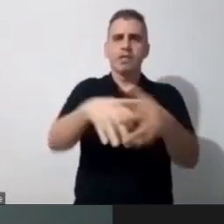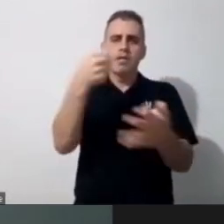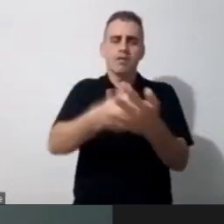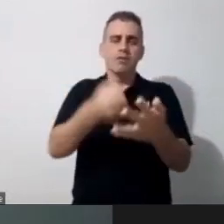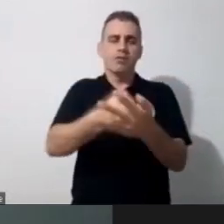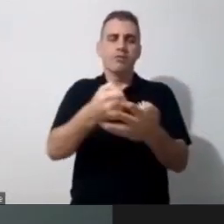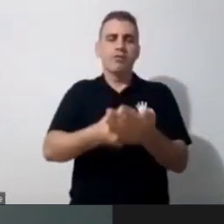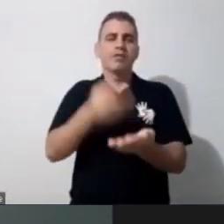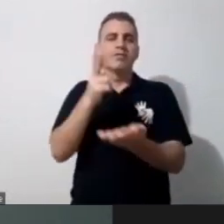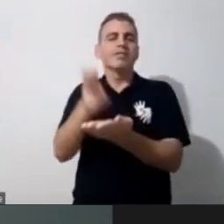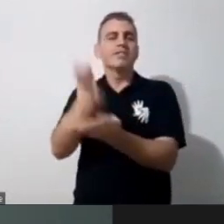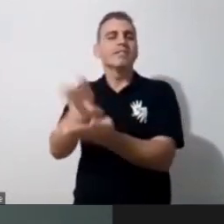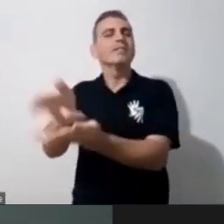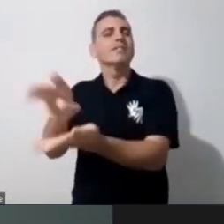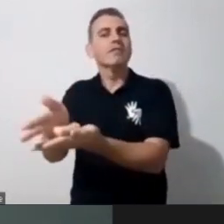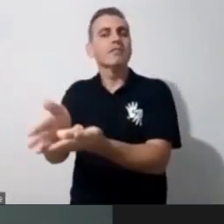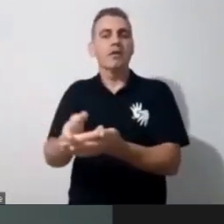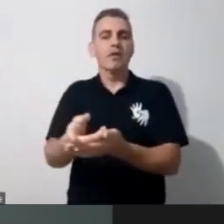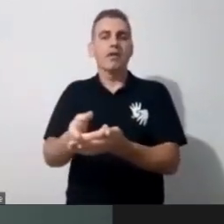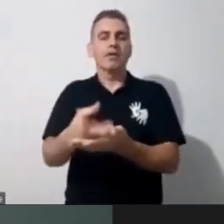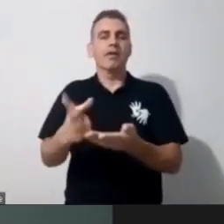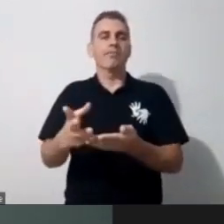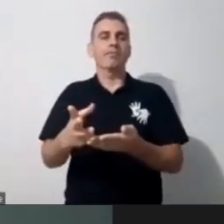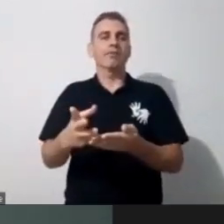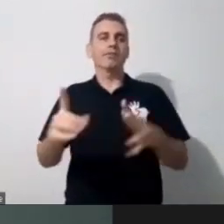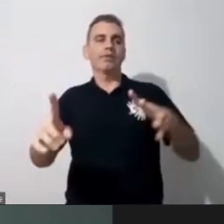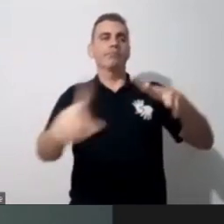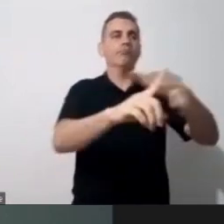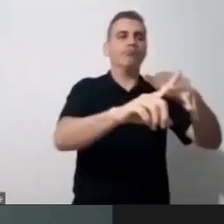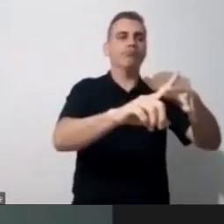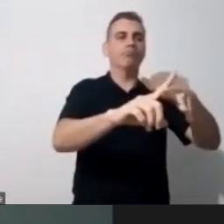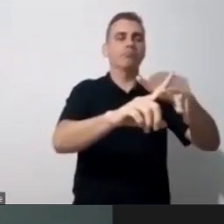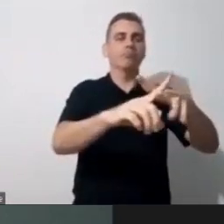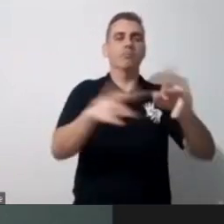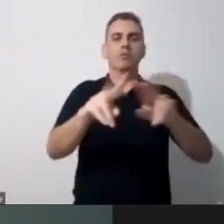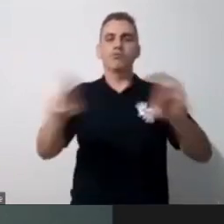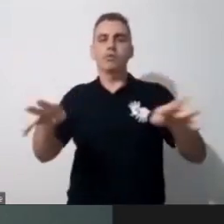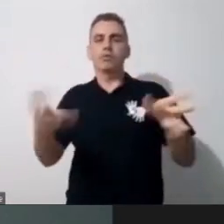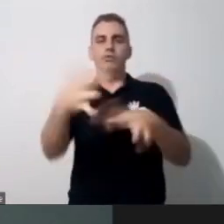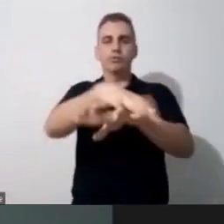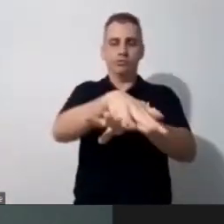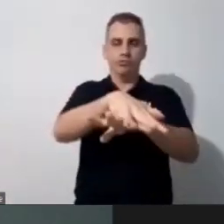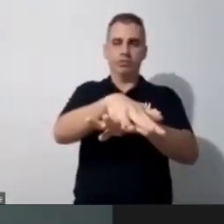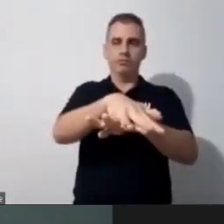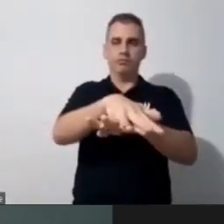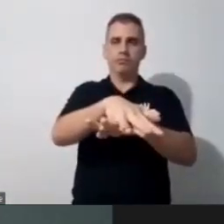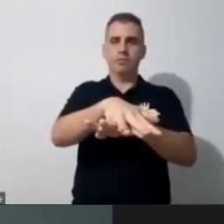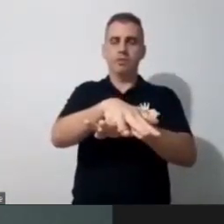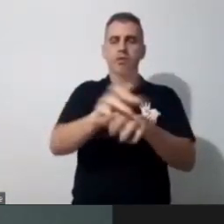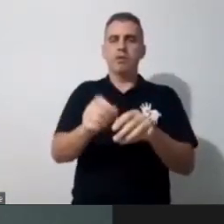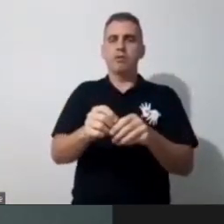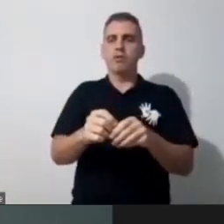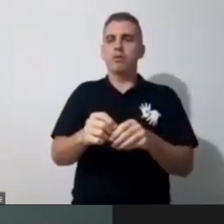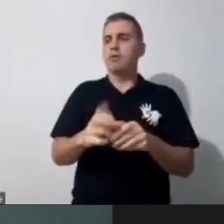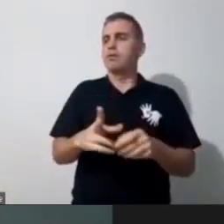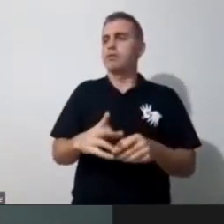né, porque inserir é muito diferente de incluir, inserir, gente tá simplesmente ali contemplando a